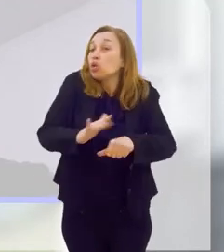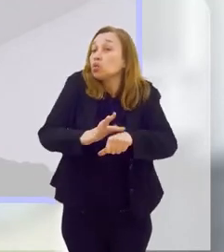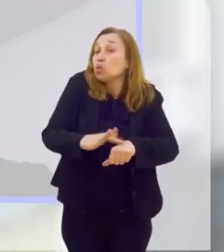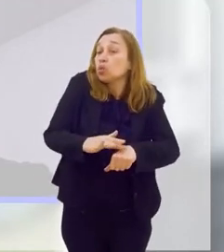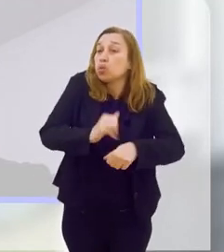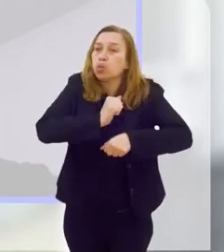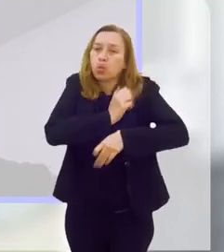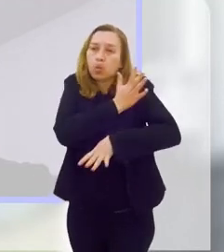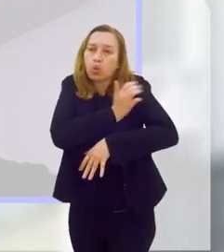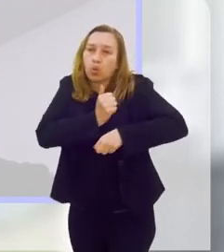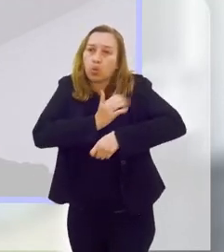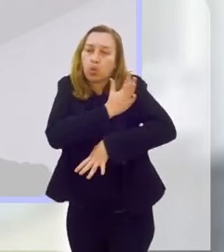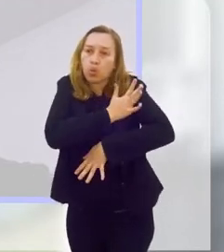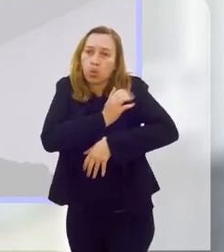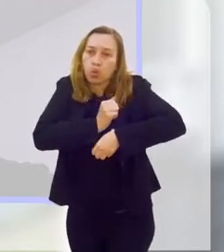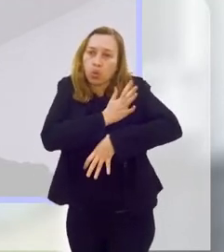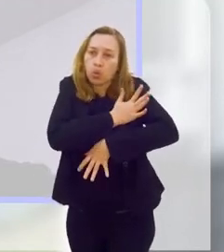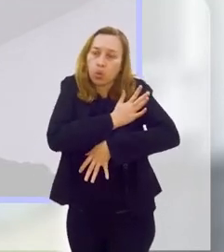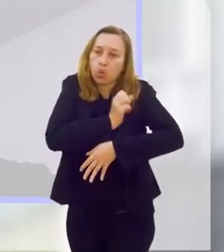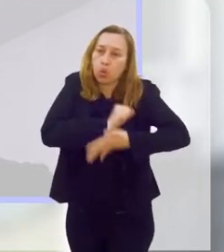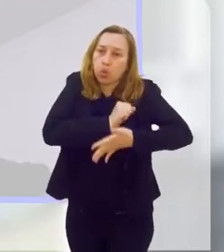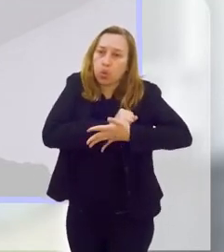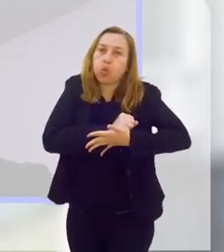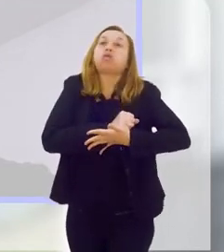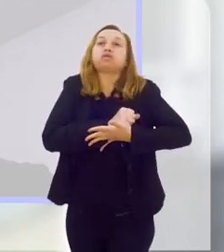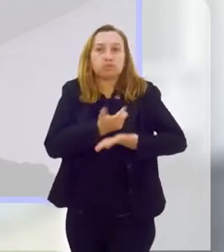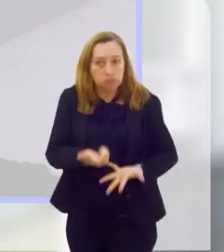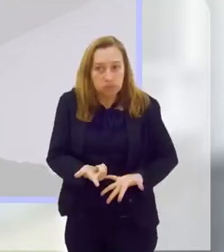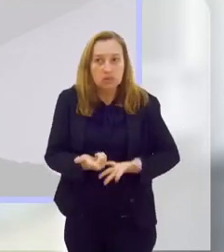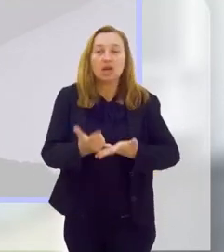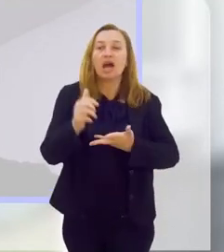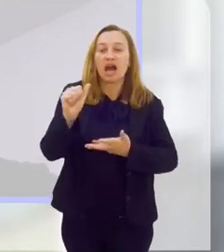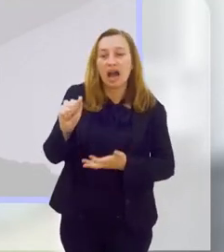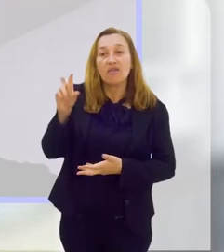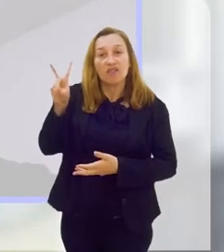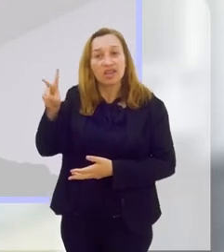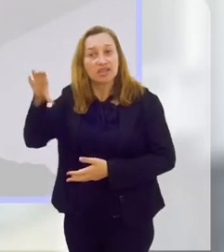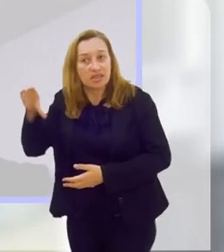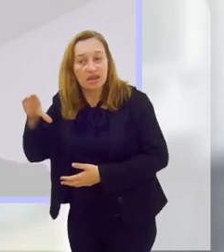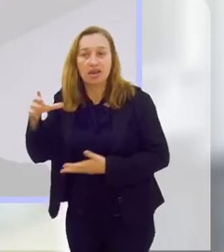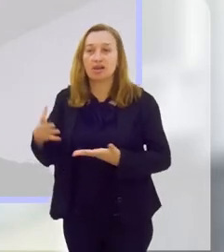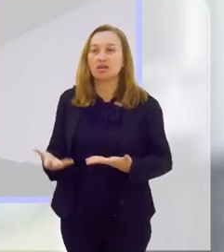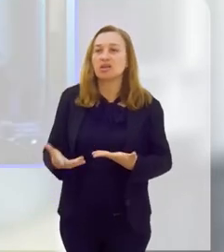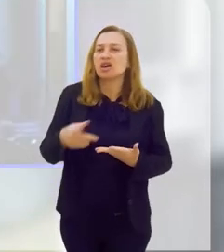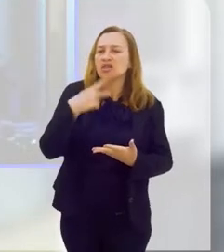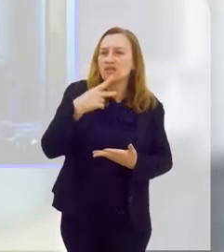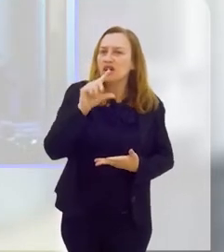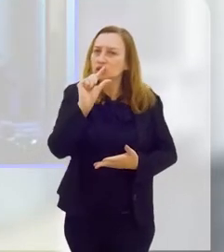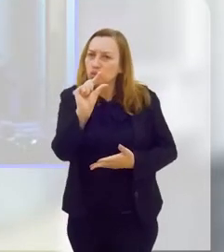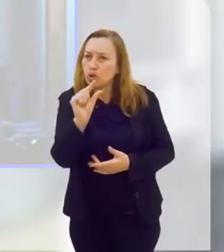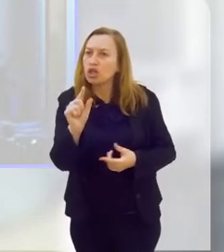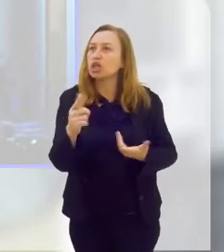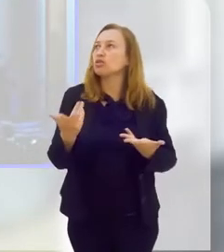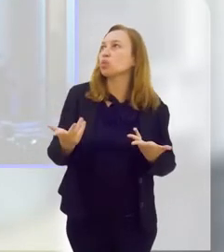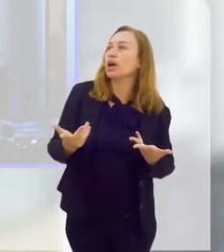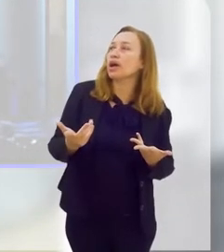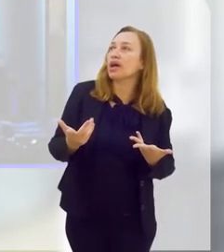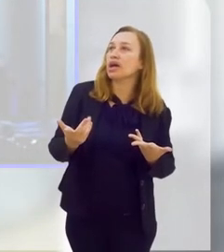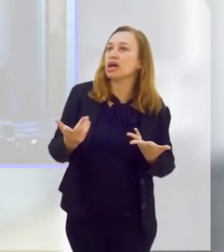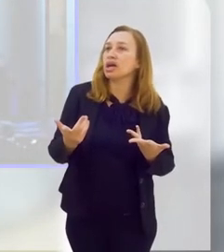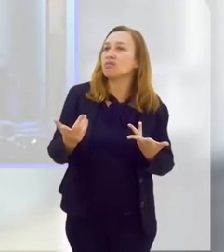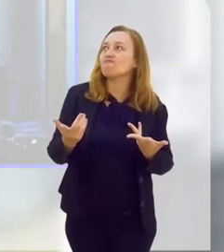promovendo doenças cardiovasculares, como infarto, AVC. Queria que você falasse também um pouquinho